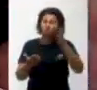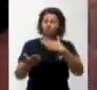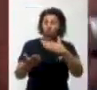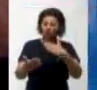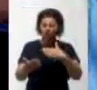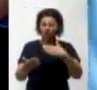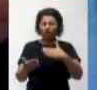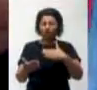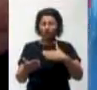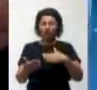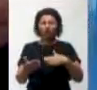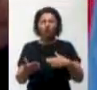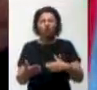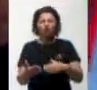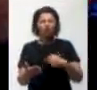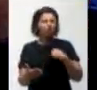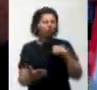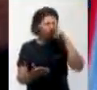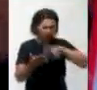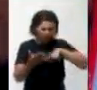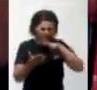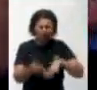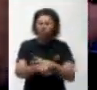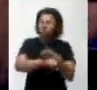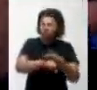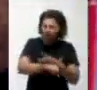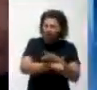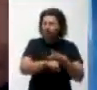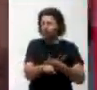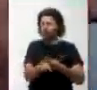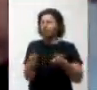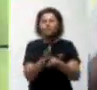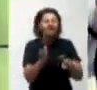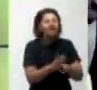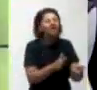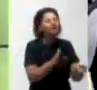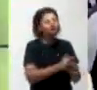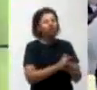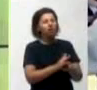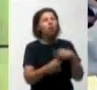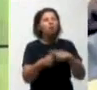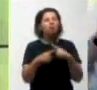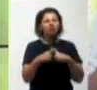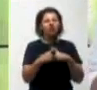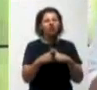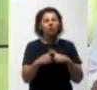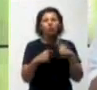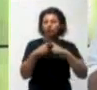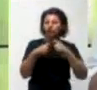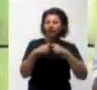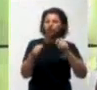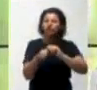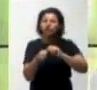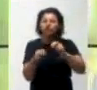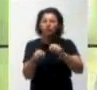desse capítulo do catecismo. Toda a teologia da sexualidade, o lado bonito da sexualidade que eu